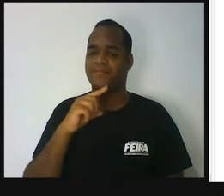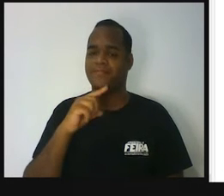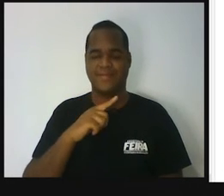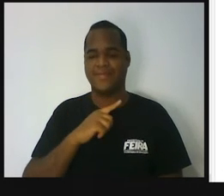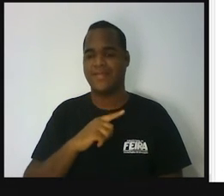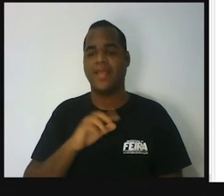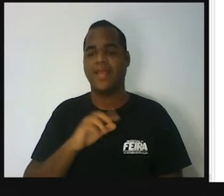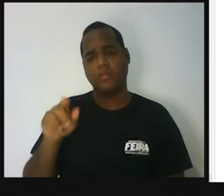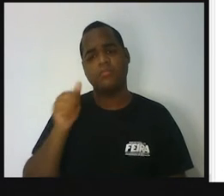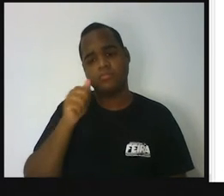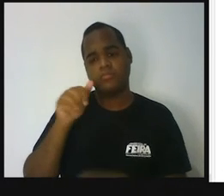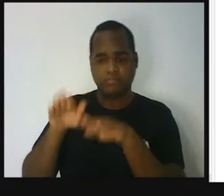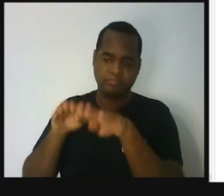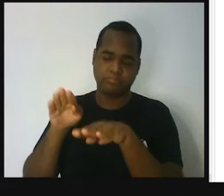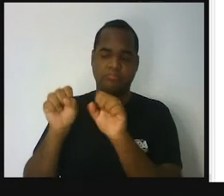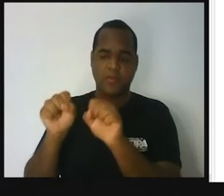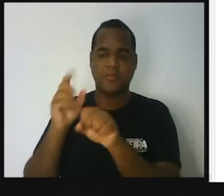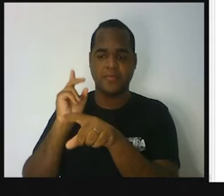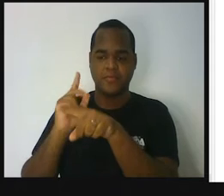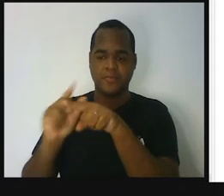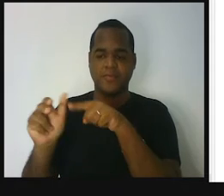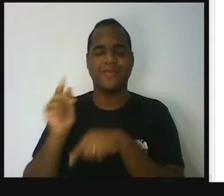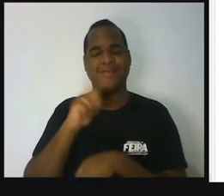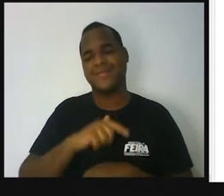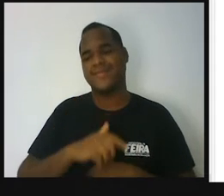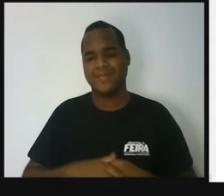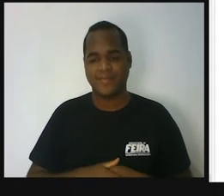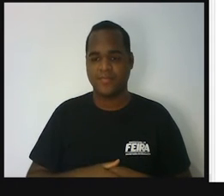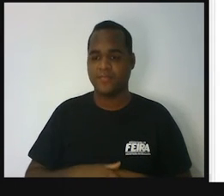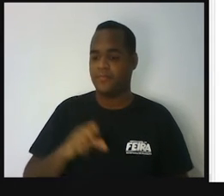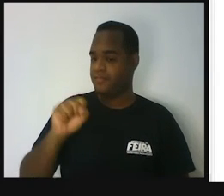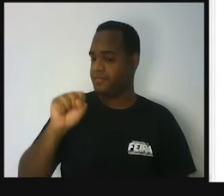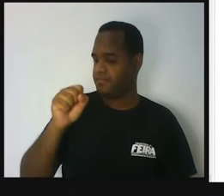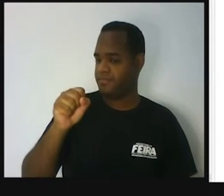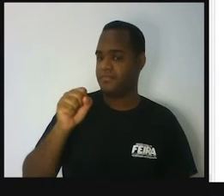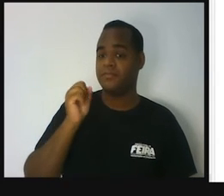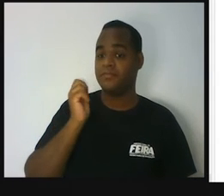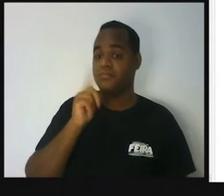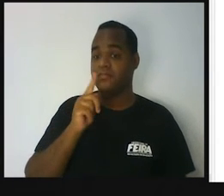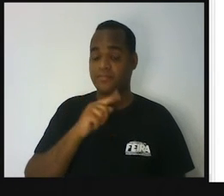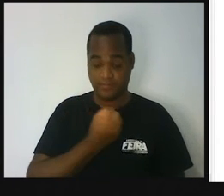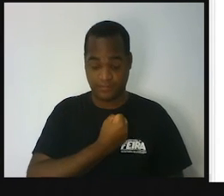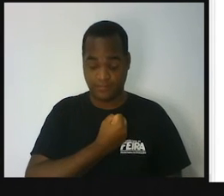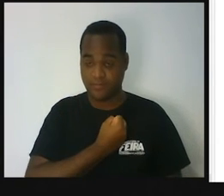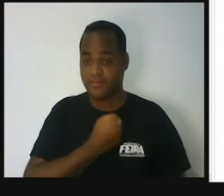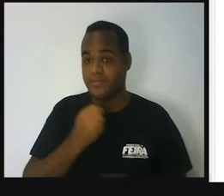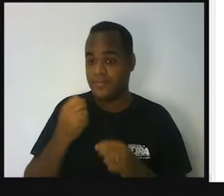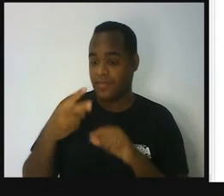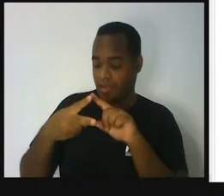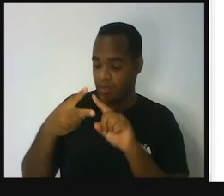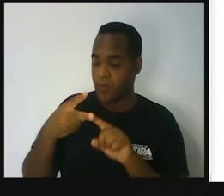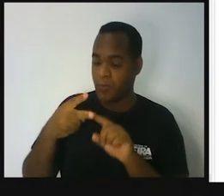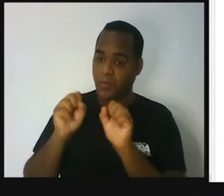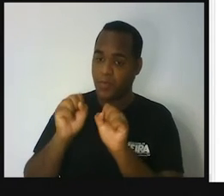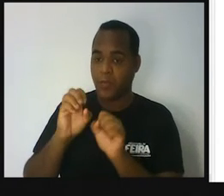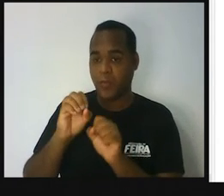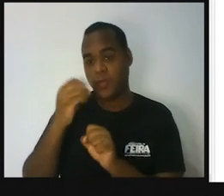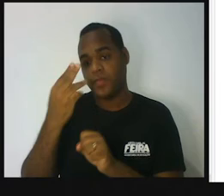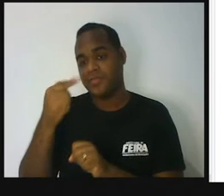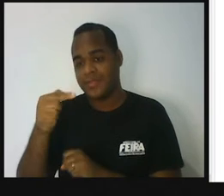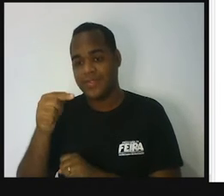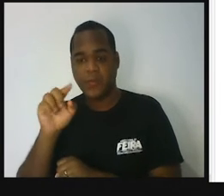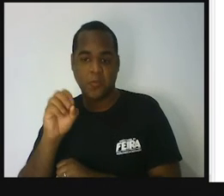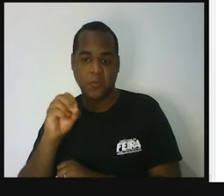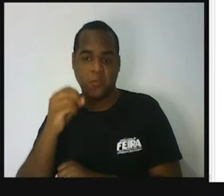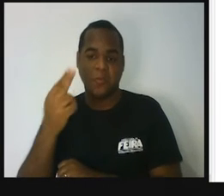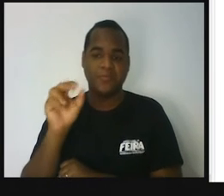dela vencer. De oito números, se ela tirar dois números, ou o número sete ou o número oito,